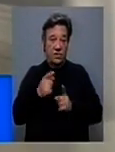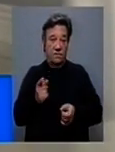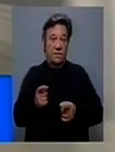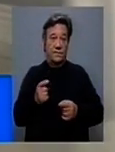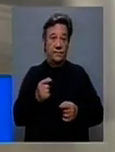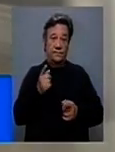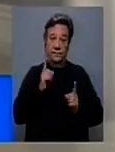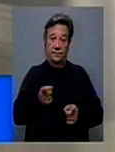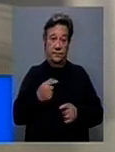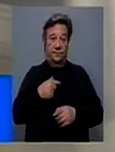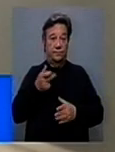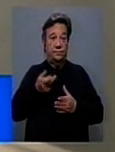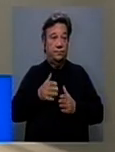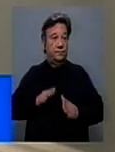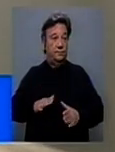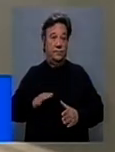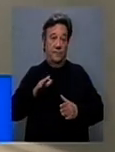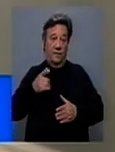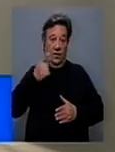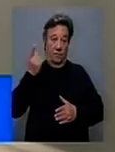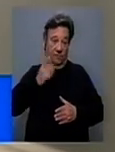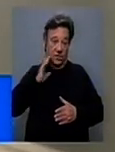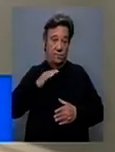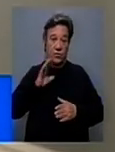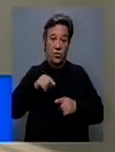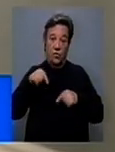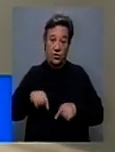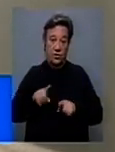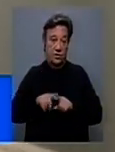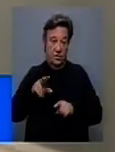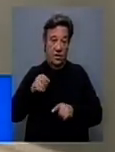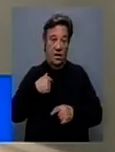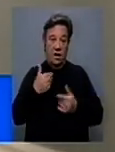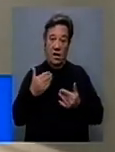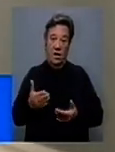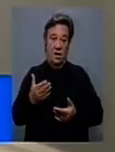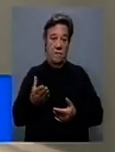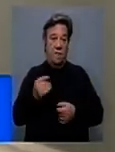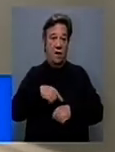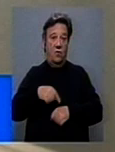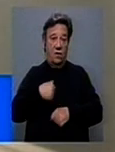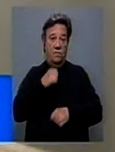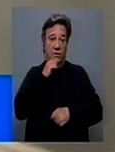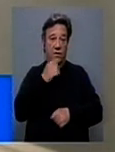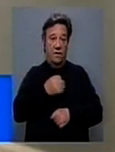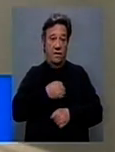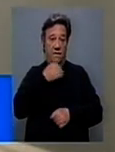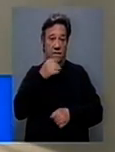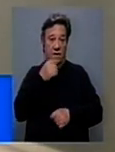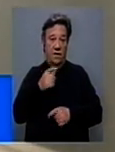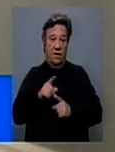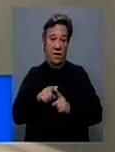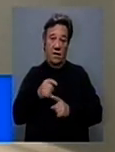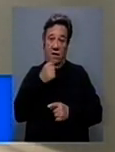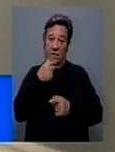desta paragem forçada é, hoje, como nunca, tenho mais horas para poder falar, ainda